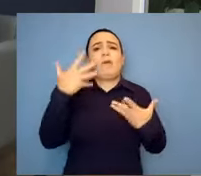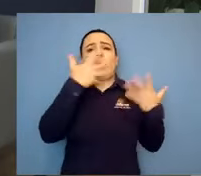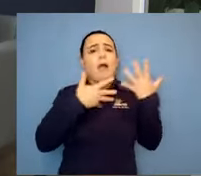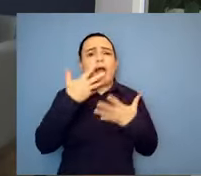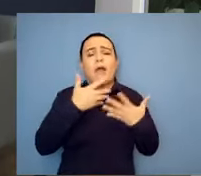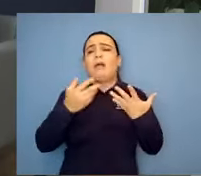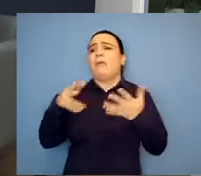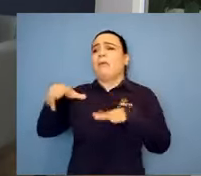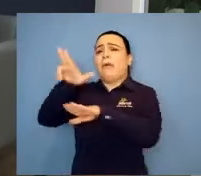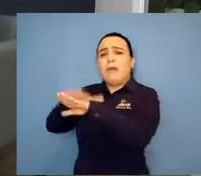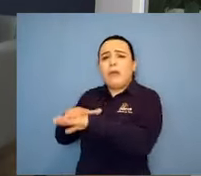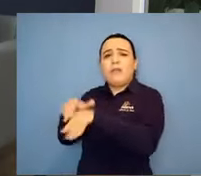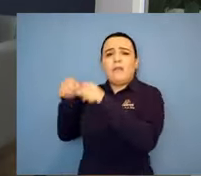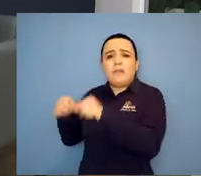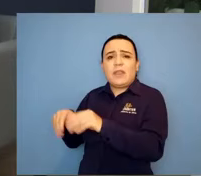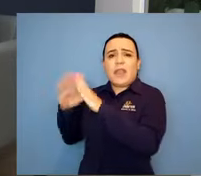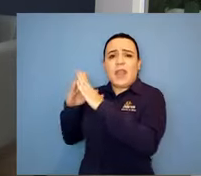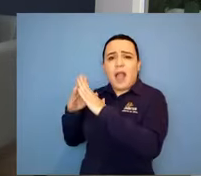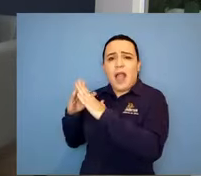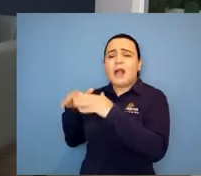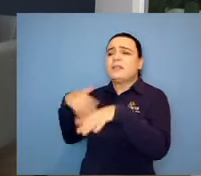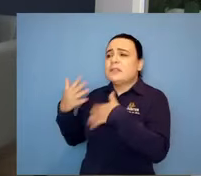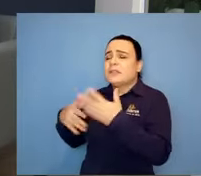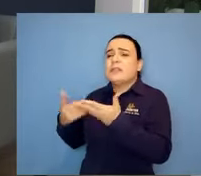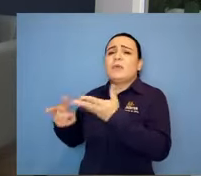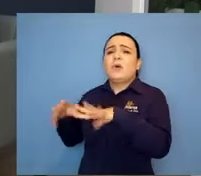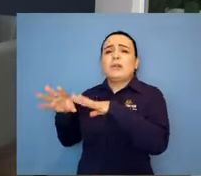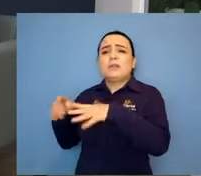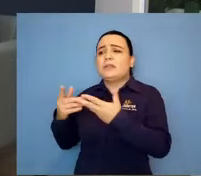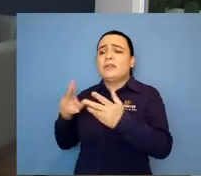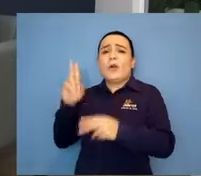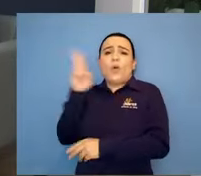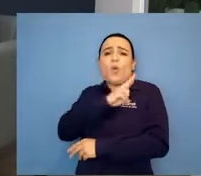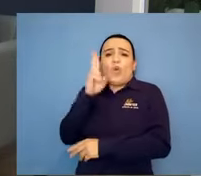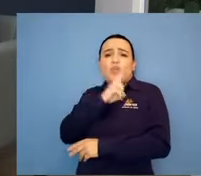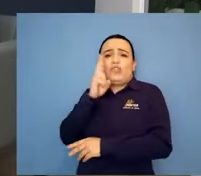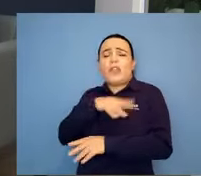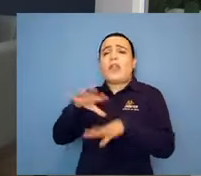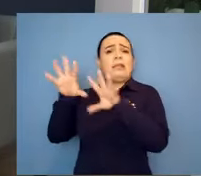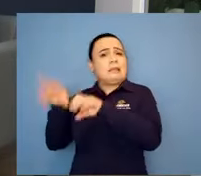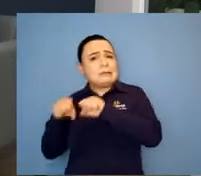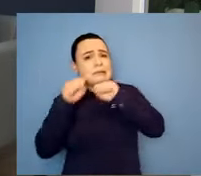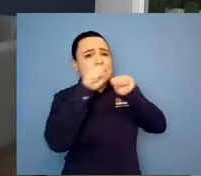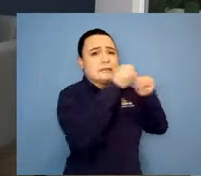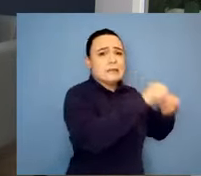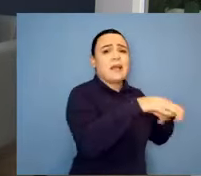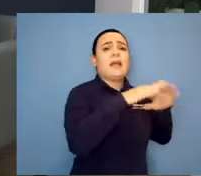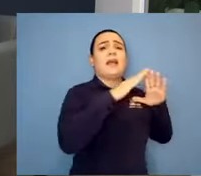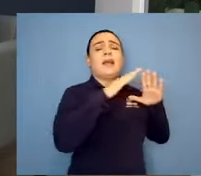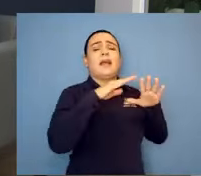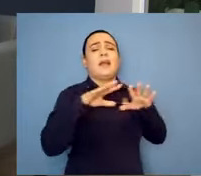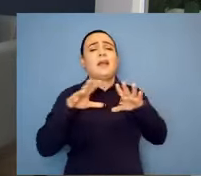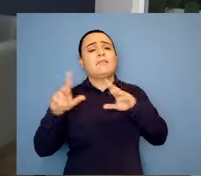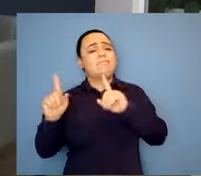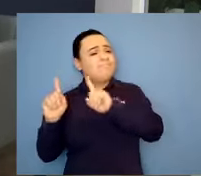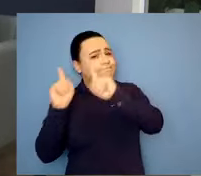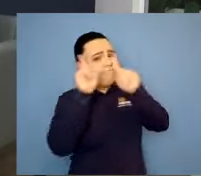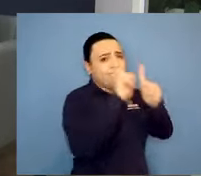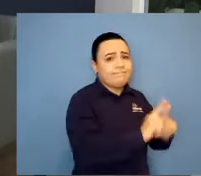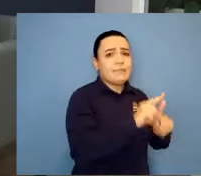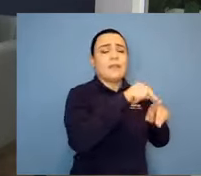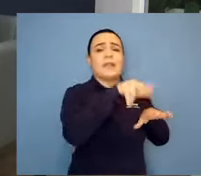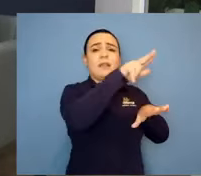depois, né, em casa, tendo todo esse apoio. E comecei a fazer o trabalho que nasceu dentro, na verdade, do hospital,